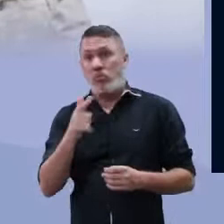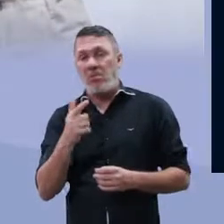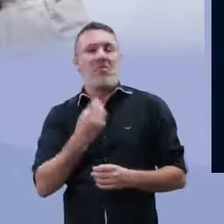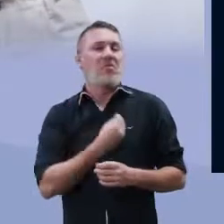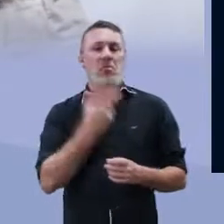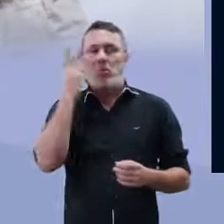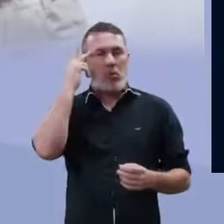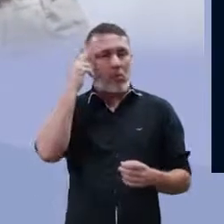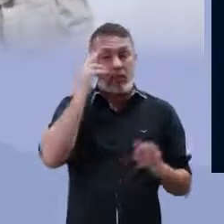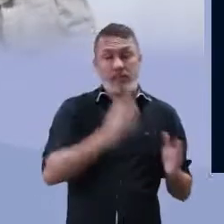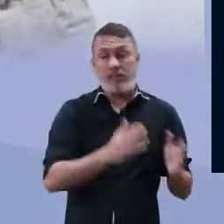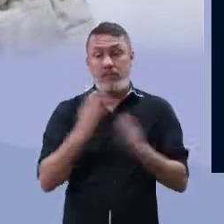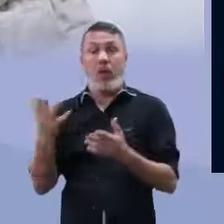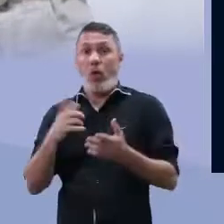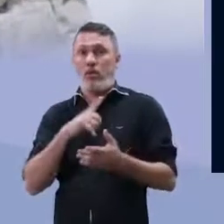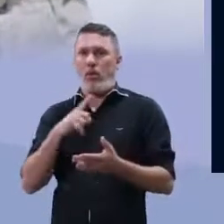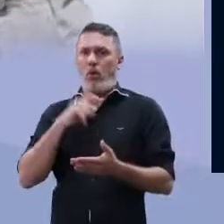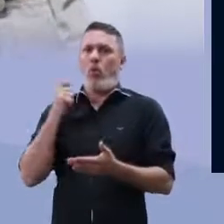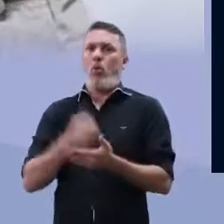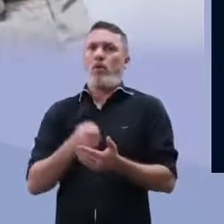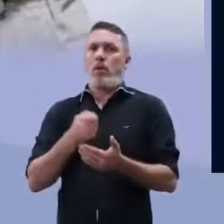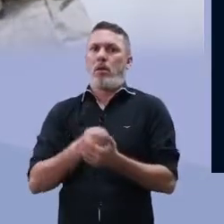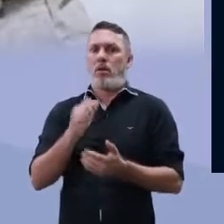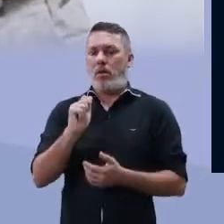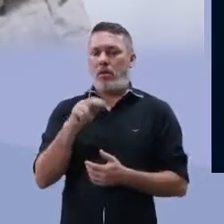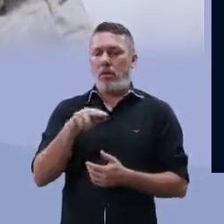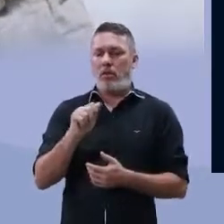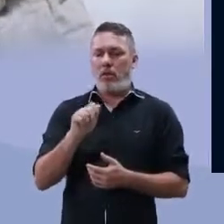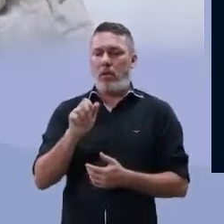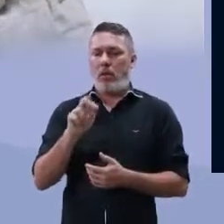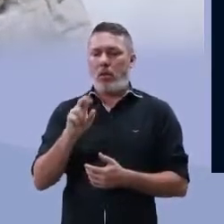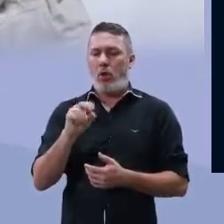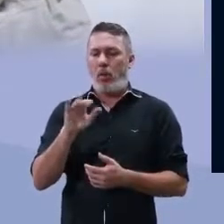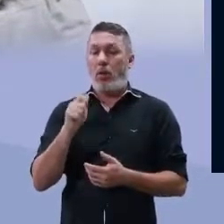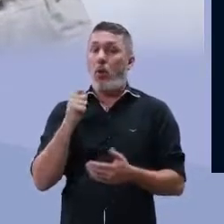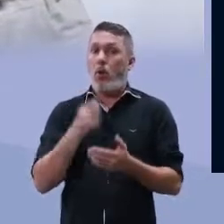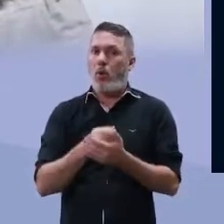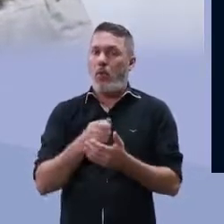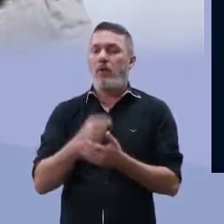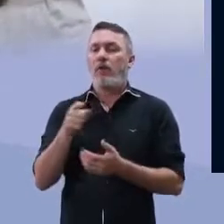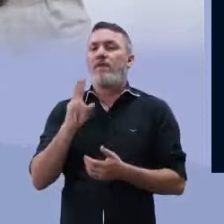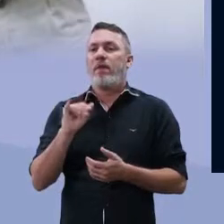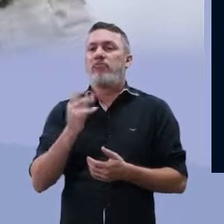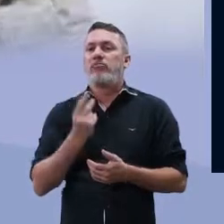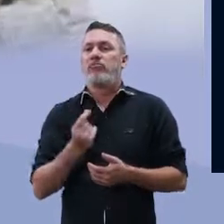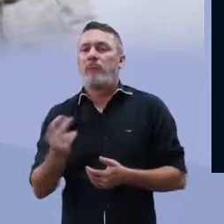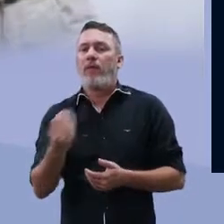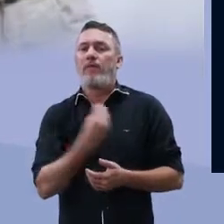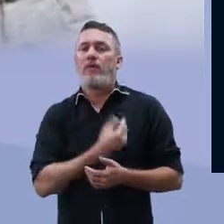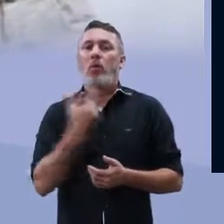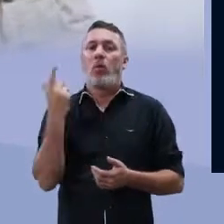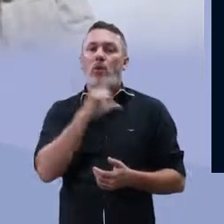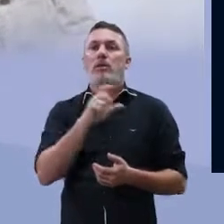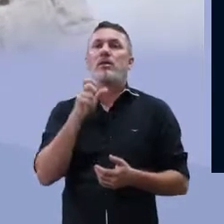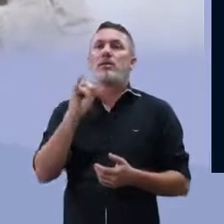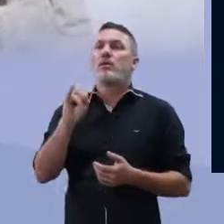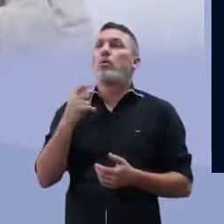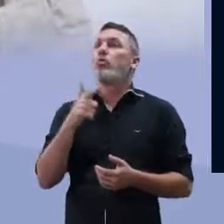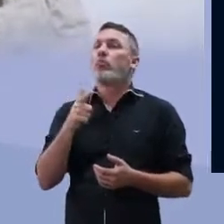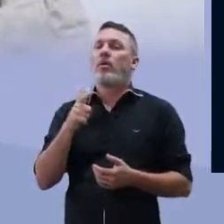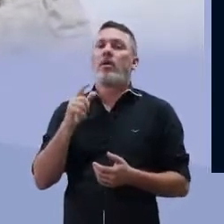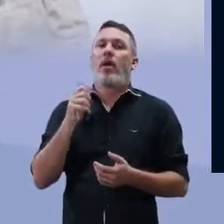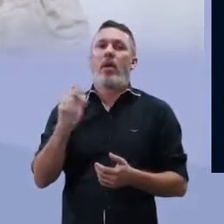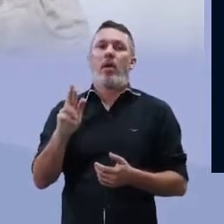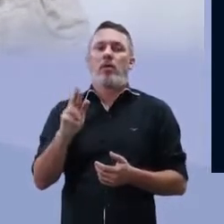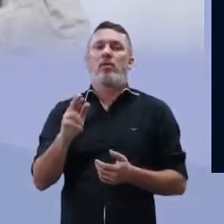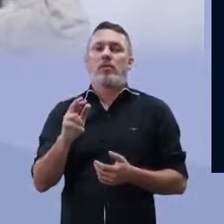Mas se tiver, elas vivem também. Agora, as anaeróbicas obrigatórias, elas obrigatoriamente só vão sobreviver